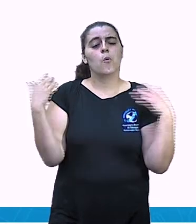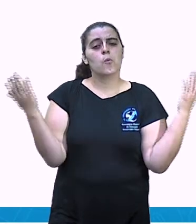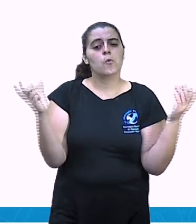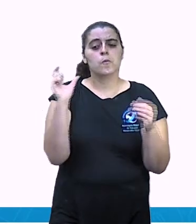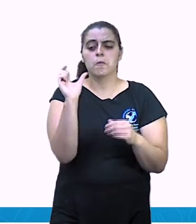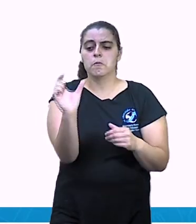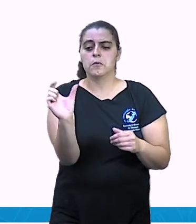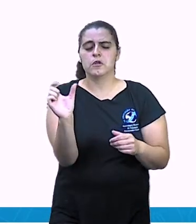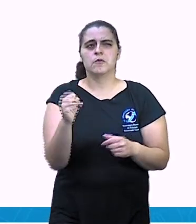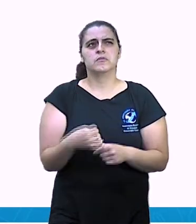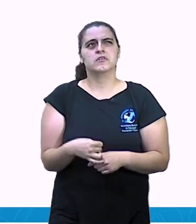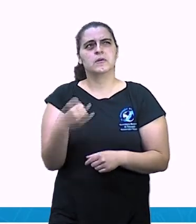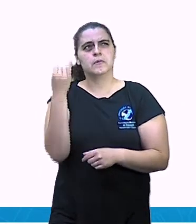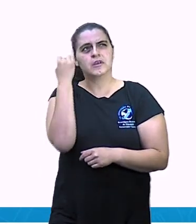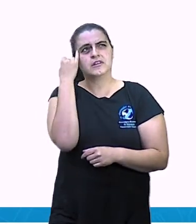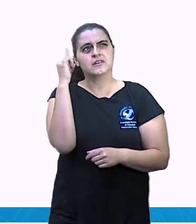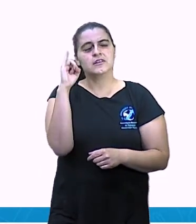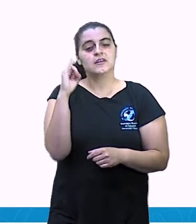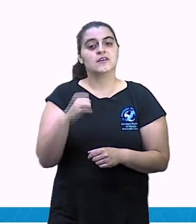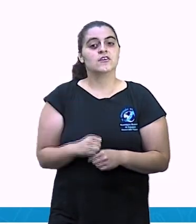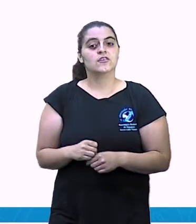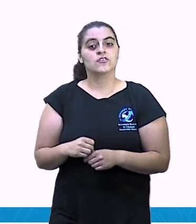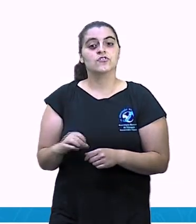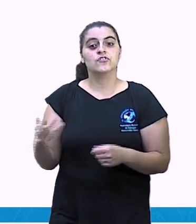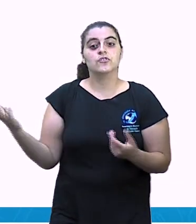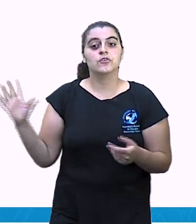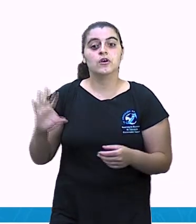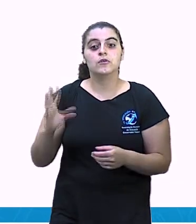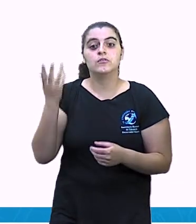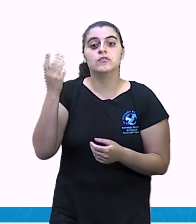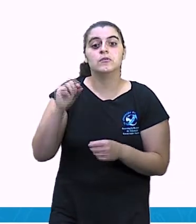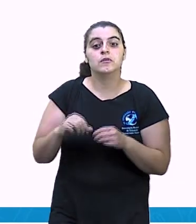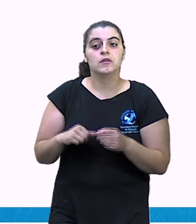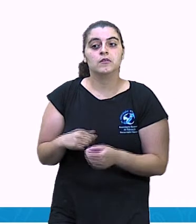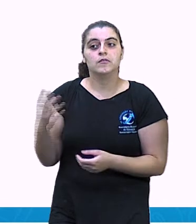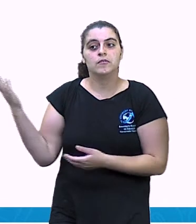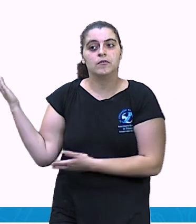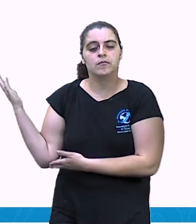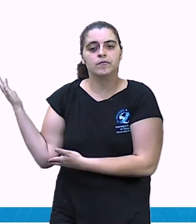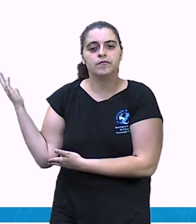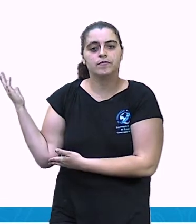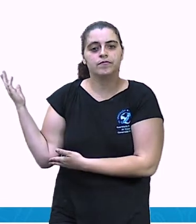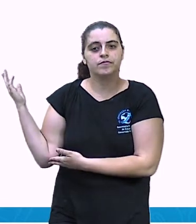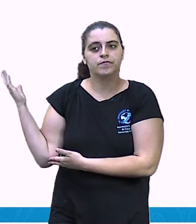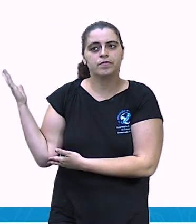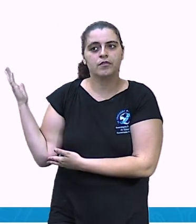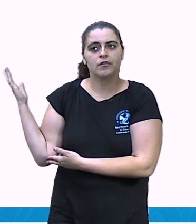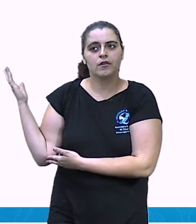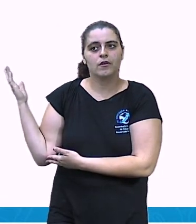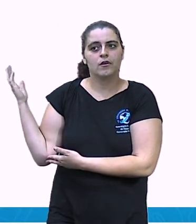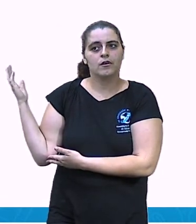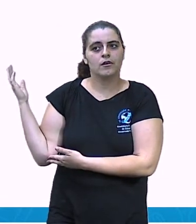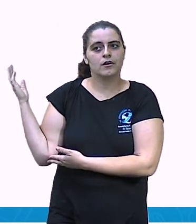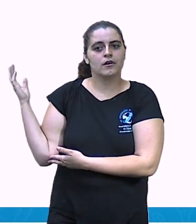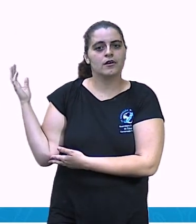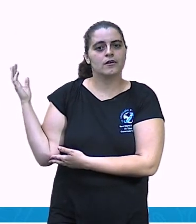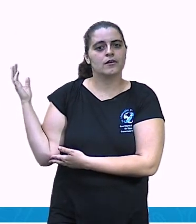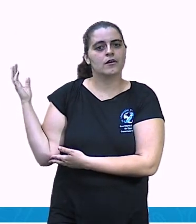ação da frase? Ficou fácil, né? Isso mesmo. O nosso verbo está aqui, ó.